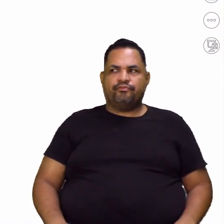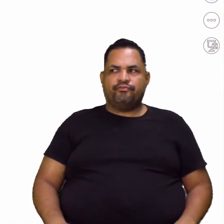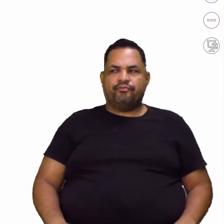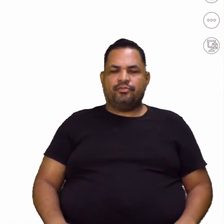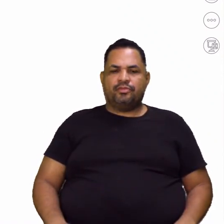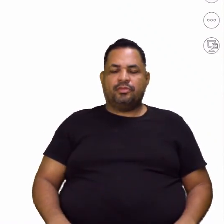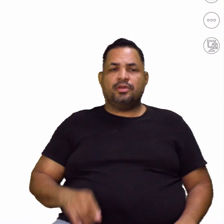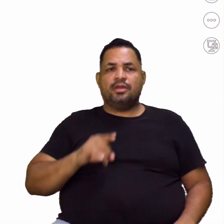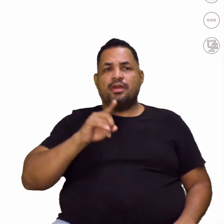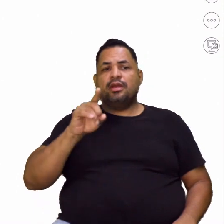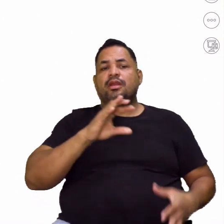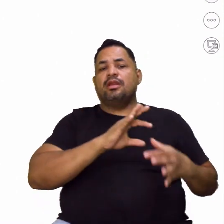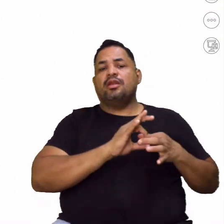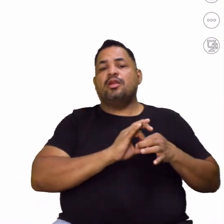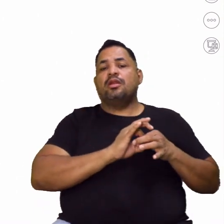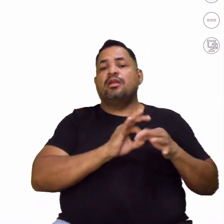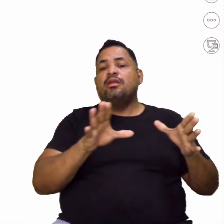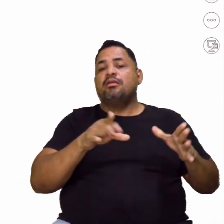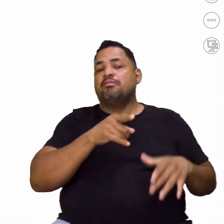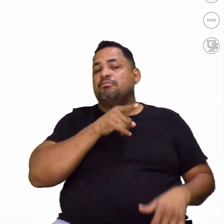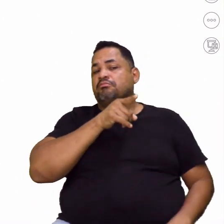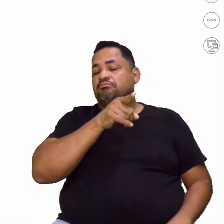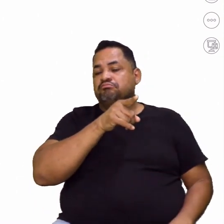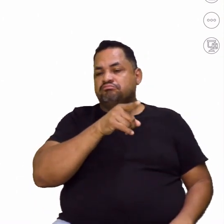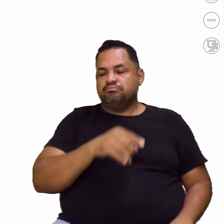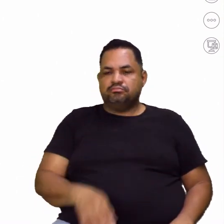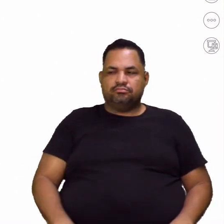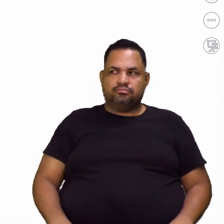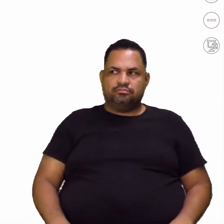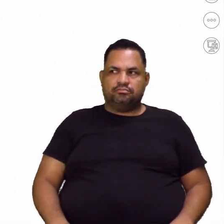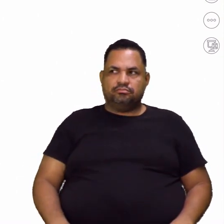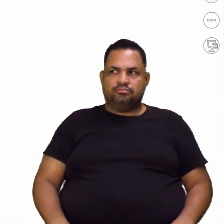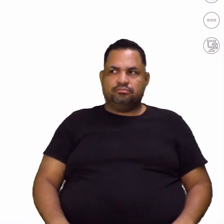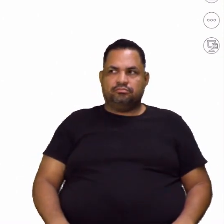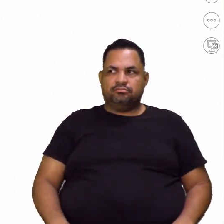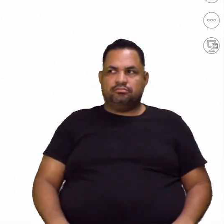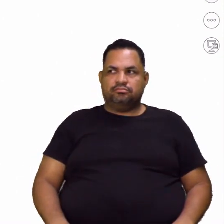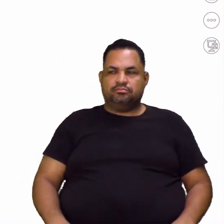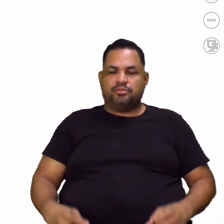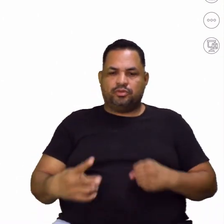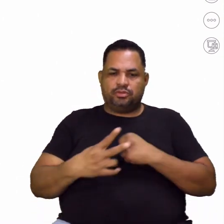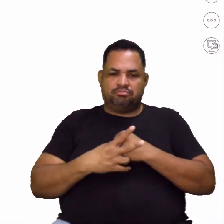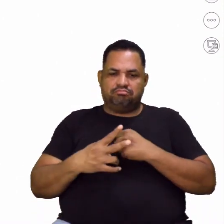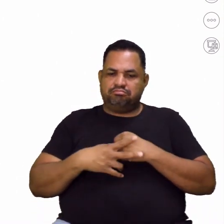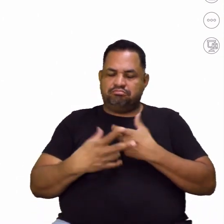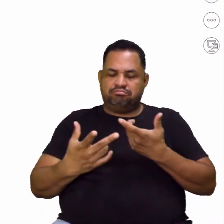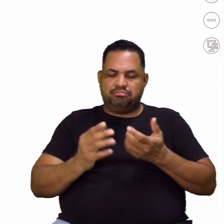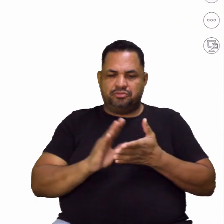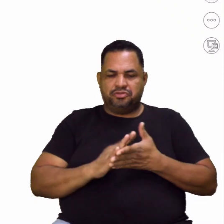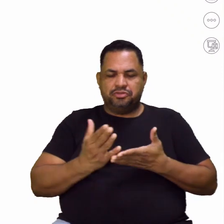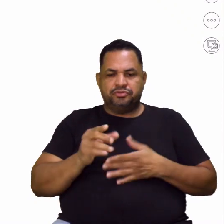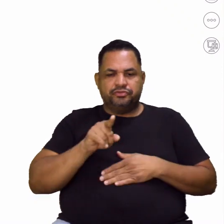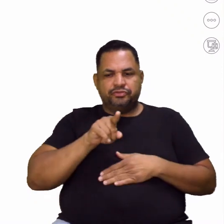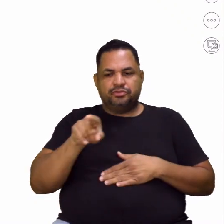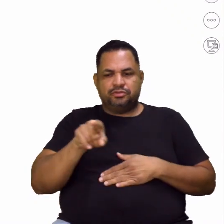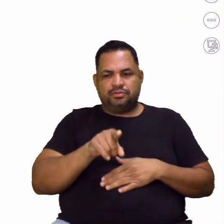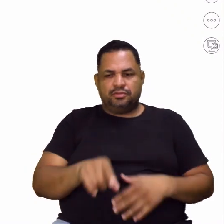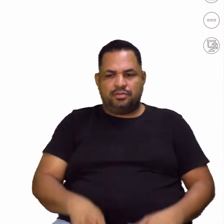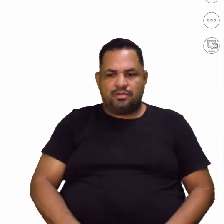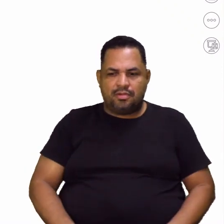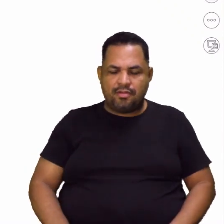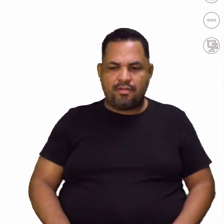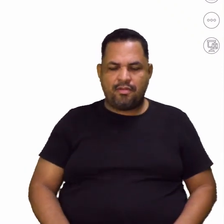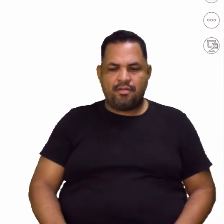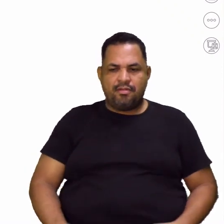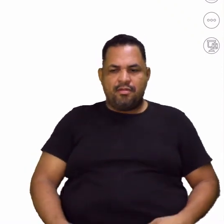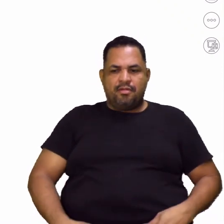livre. Você. Ó. Aí, já é o quê? Verbo livrar. Tá